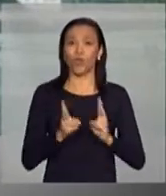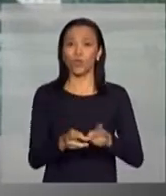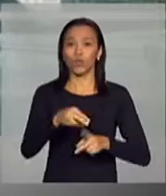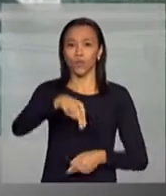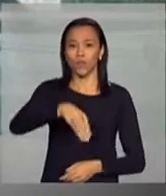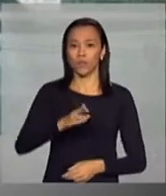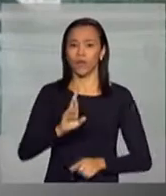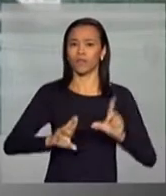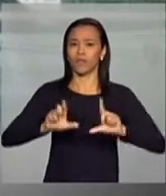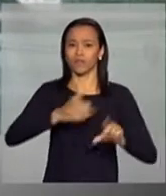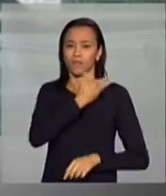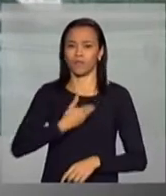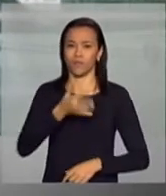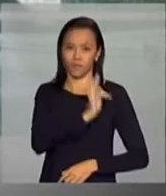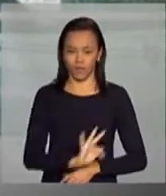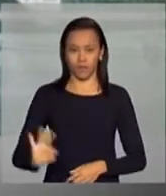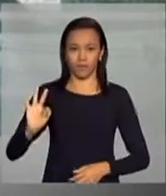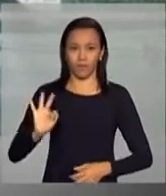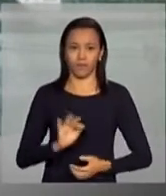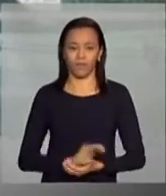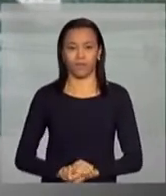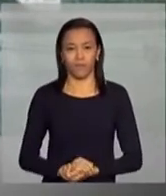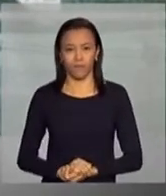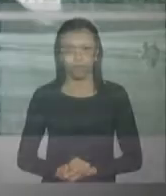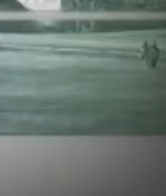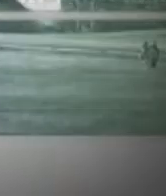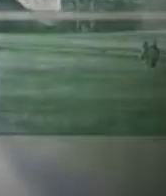com a gente, NBR e a TV do Governo Federal. Tchau.